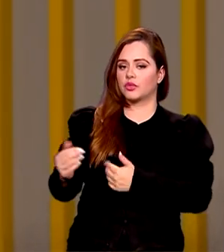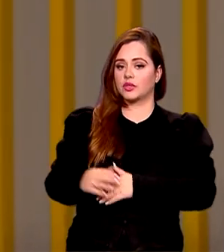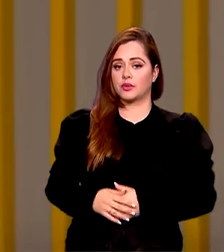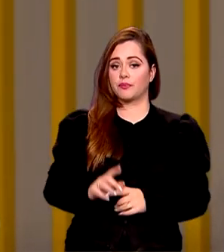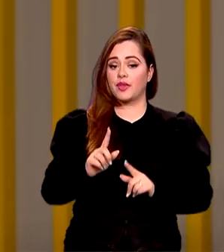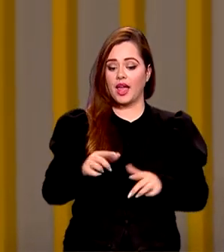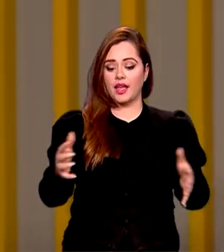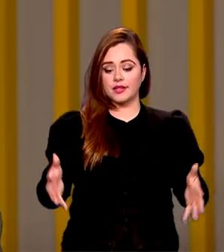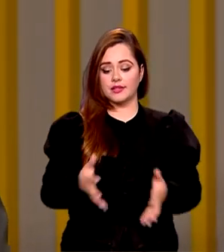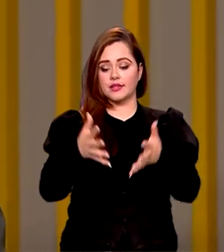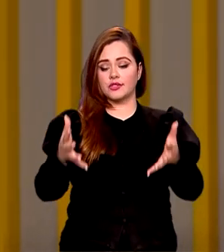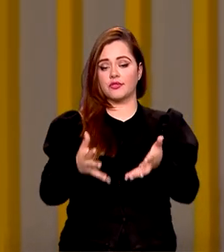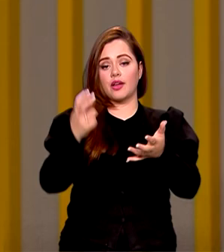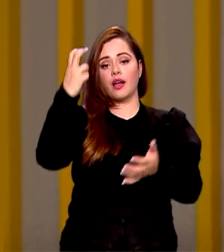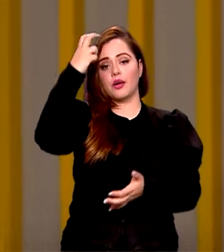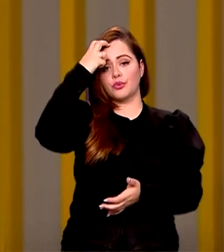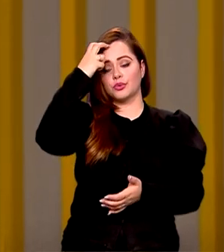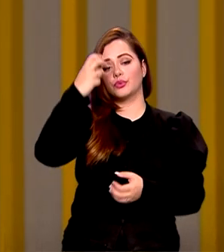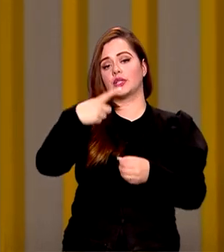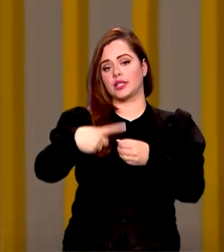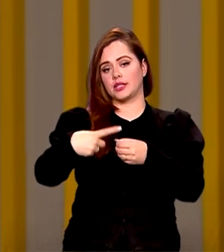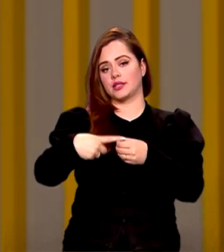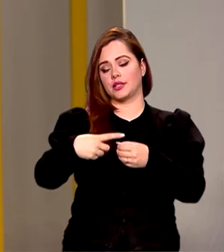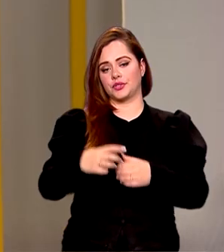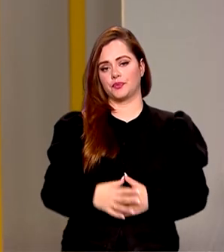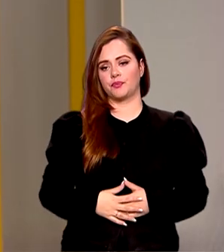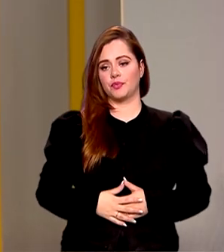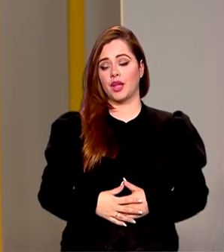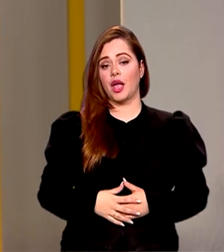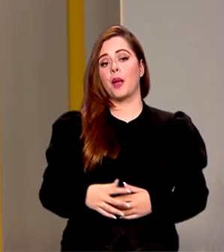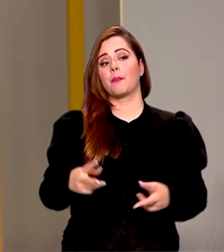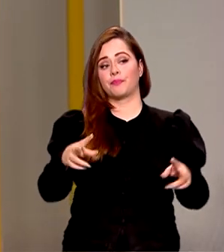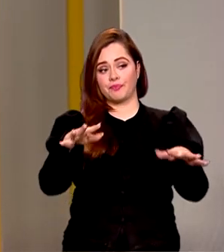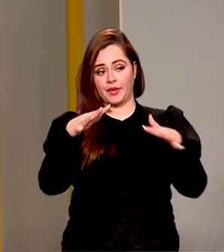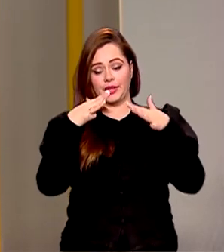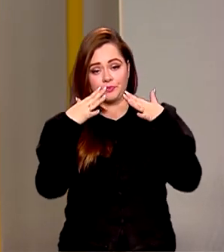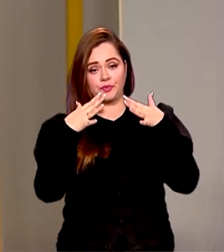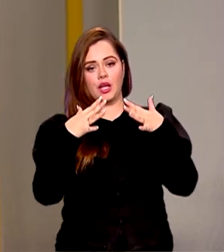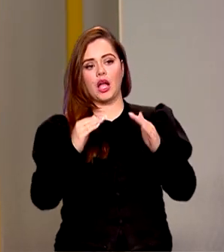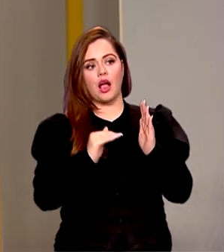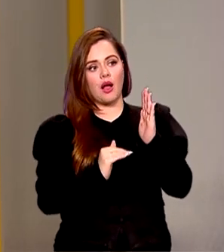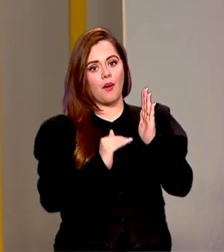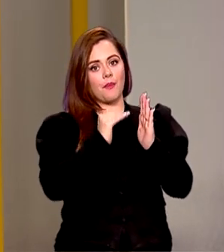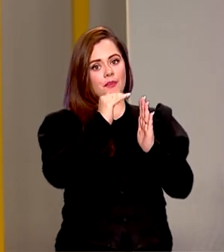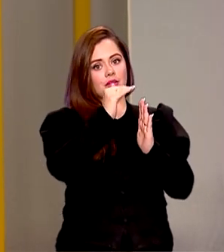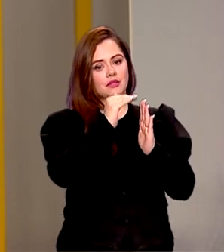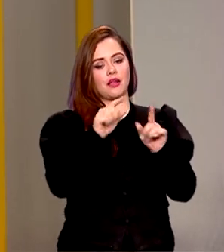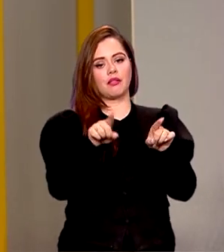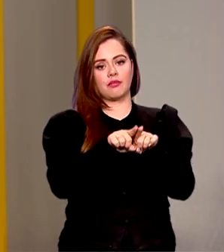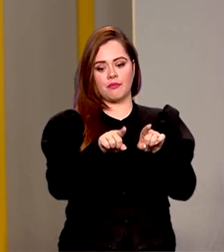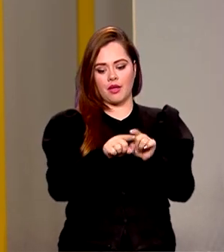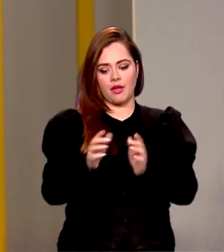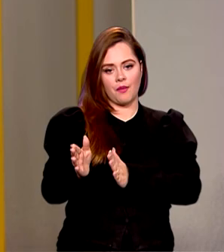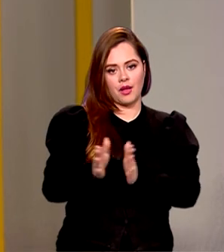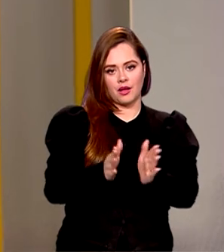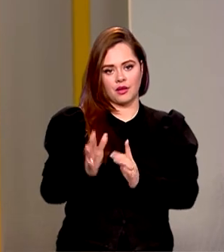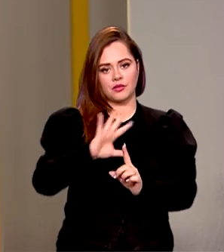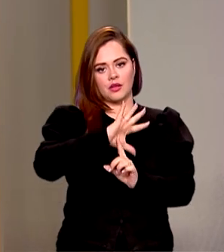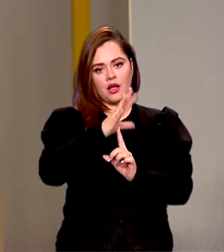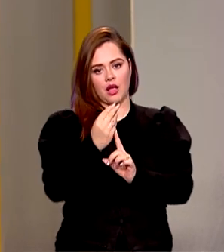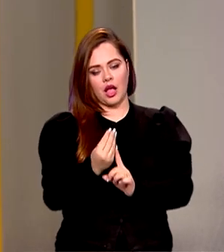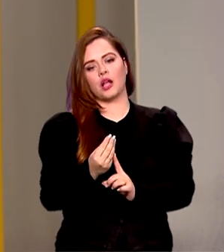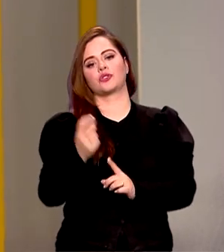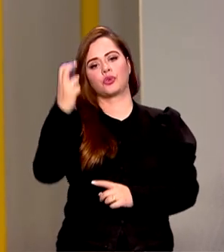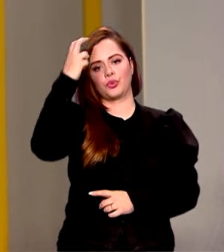manifestação cultural que ocorre nas cidades. E olha só que bacana, para aumentar a oferta e o acesso à arte e cultura, o